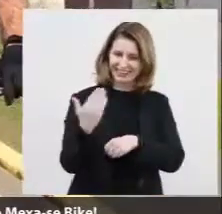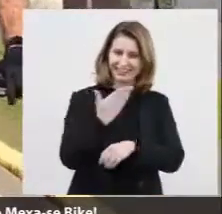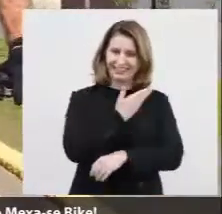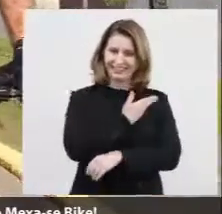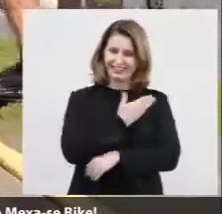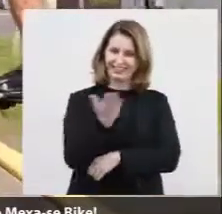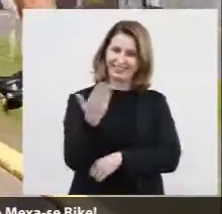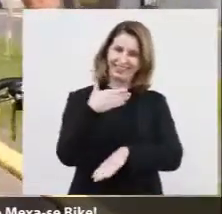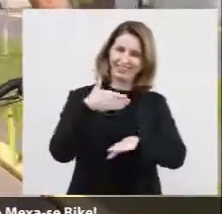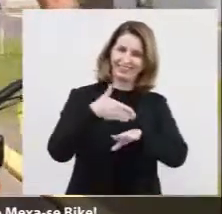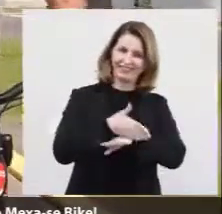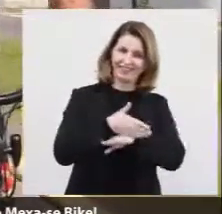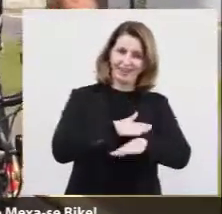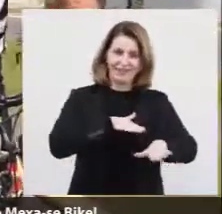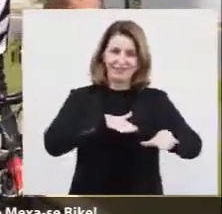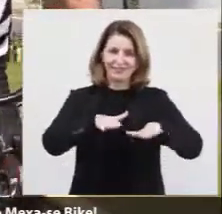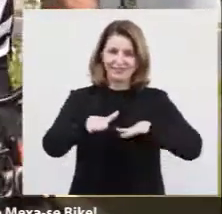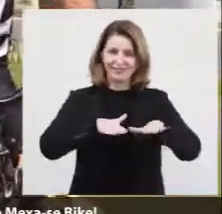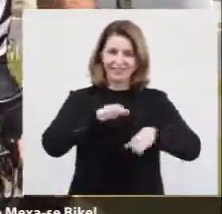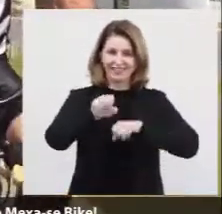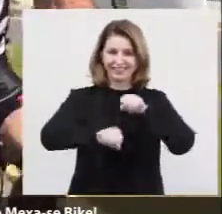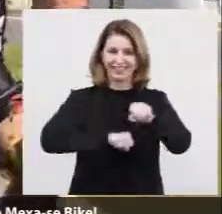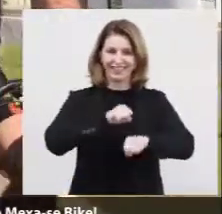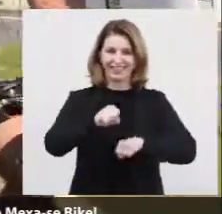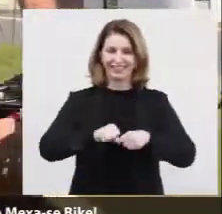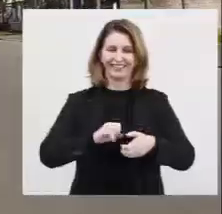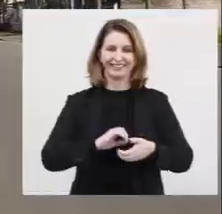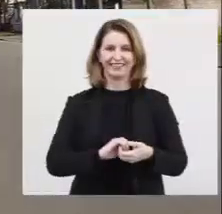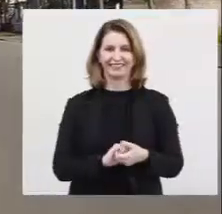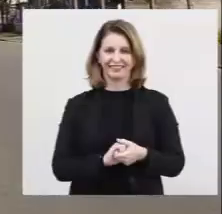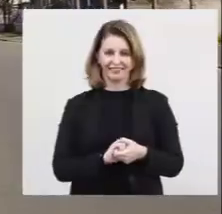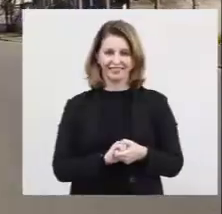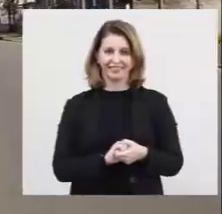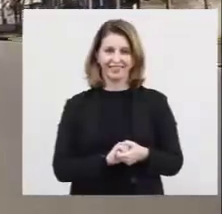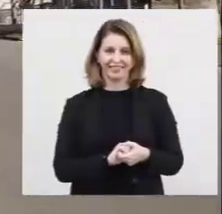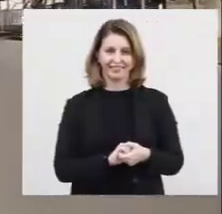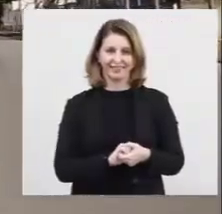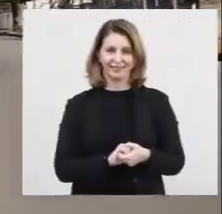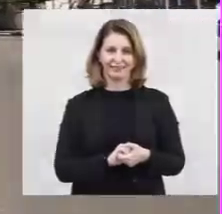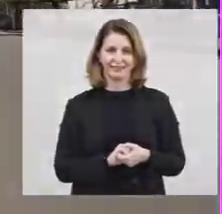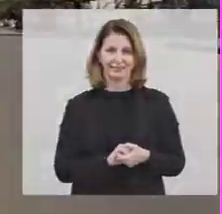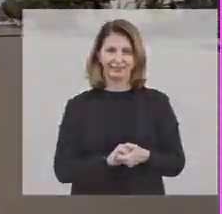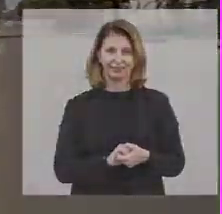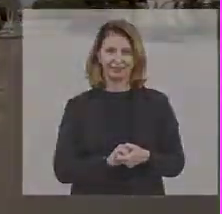traga os seus amigos e venha participar do Mexa-se Bike. Obrigado. Obrigado. Obrigado. Obrigado.